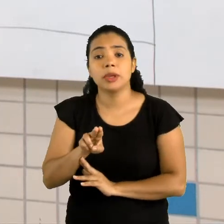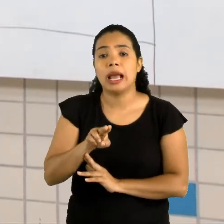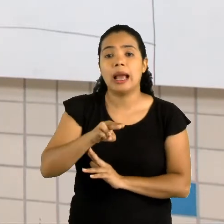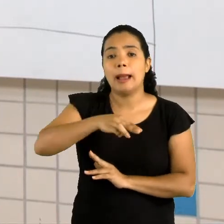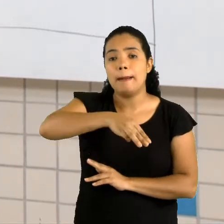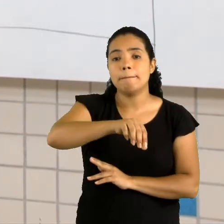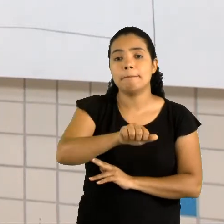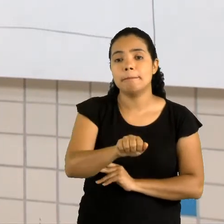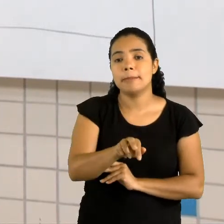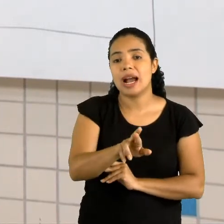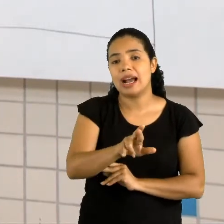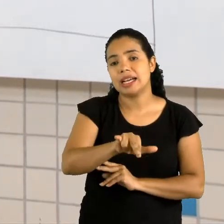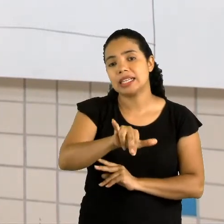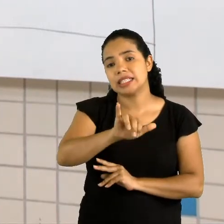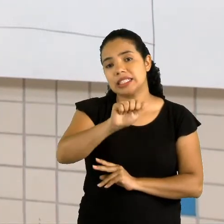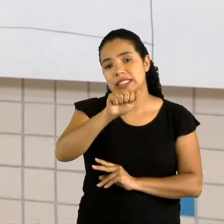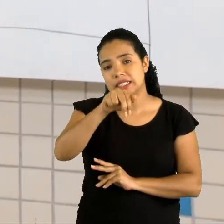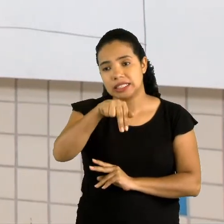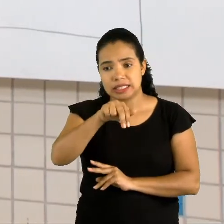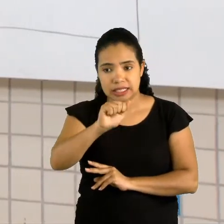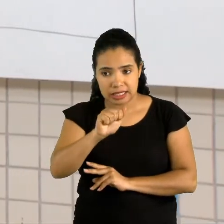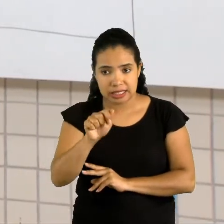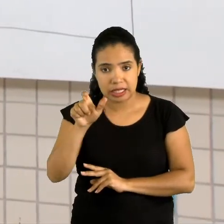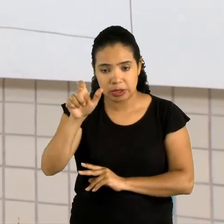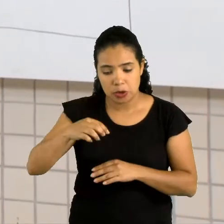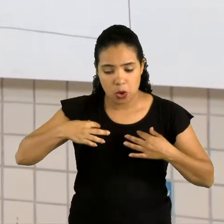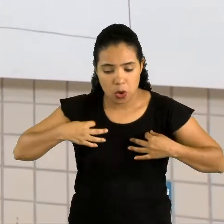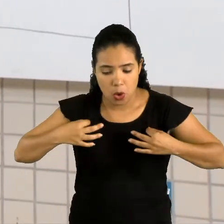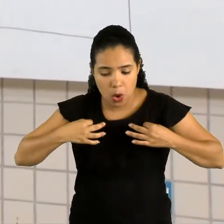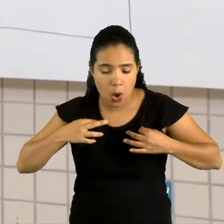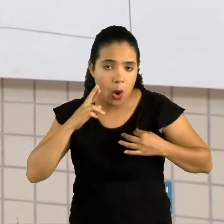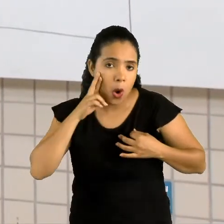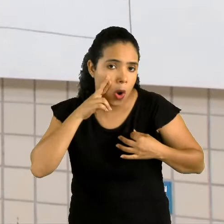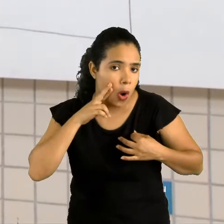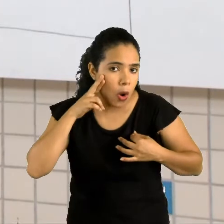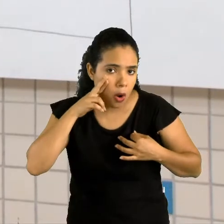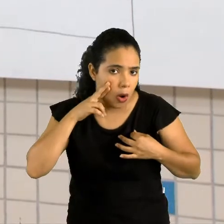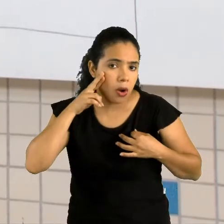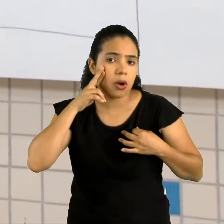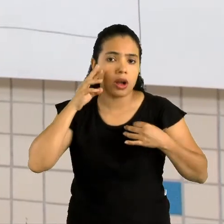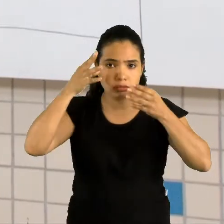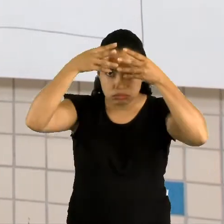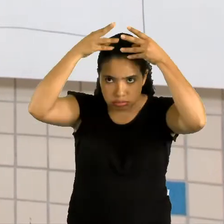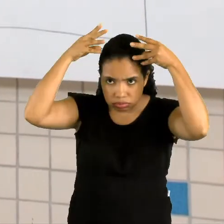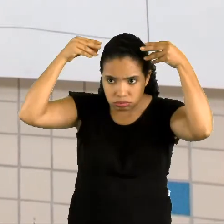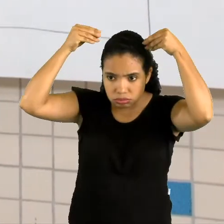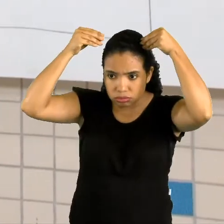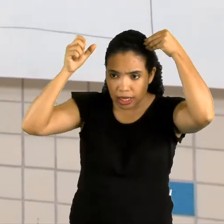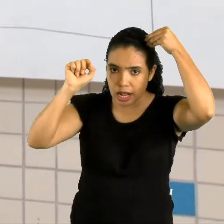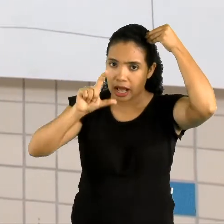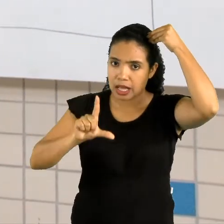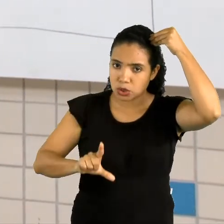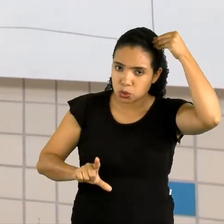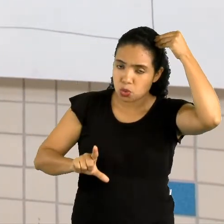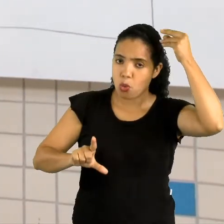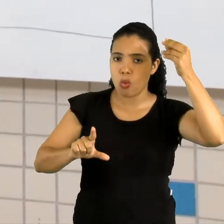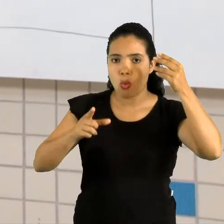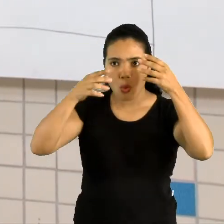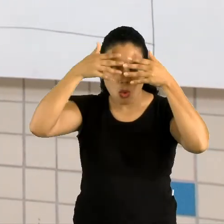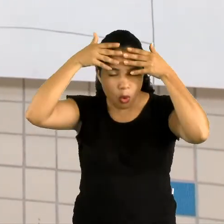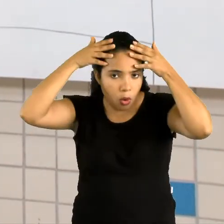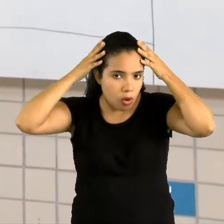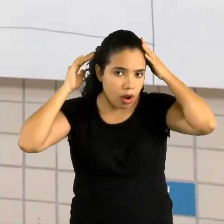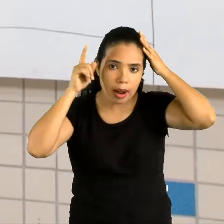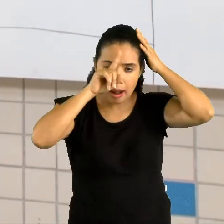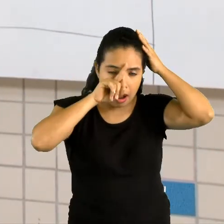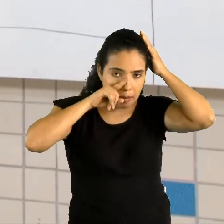Agora, aquela menina que tinha lá de roupa rosa, que estava com laço azul, cabelo amarelo, que é o louro.